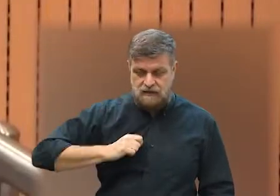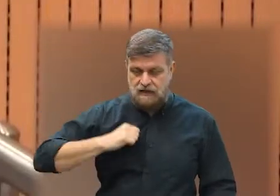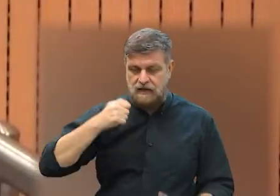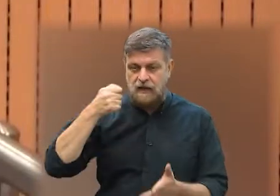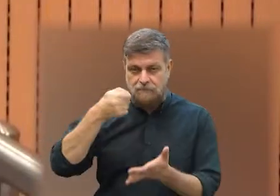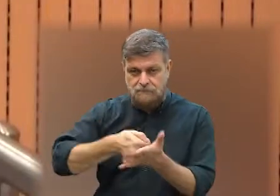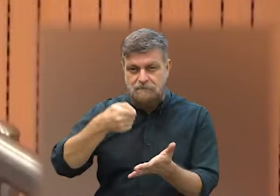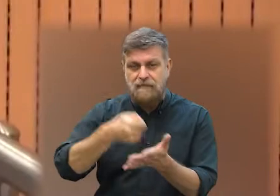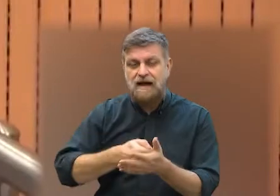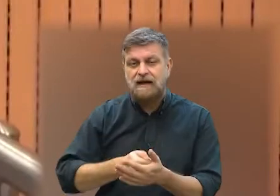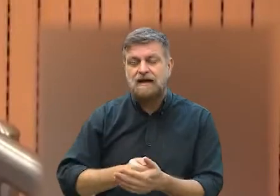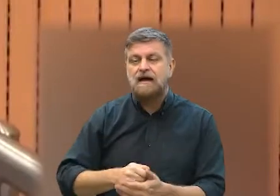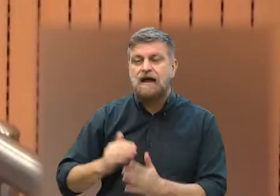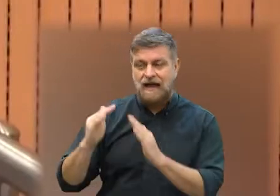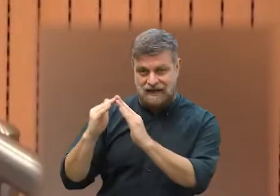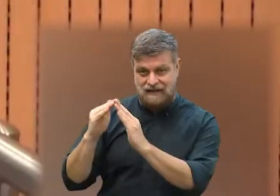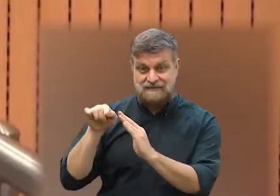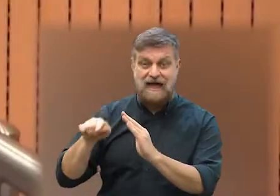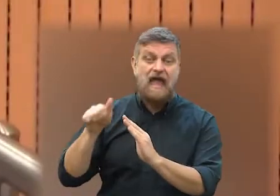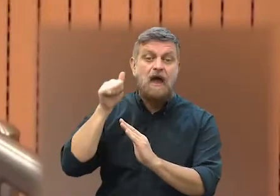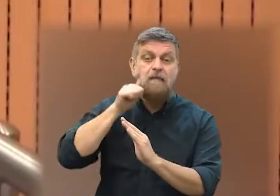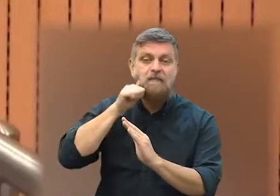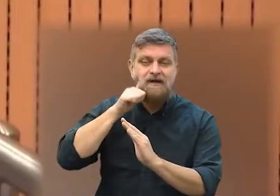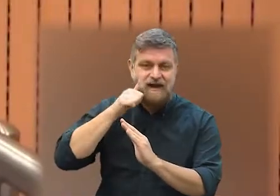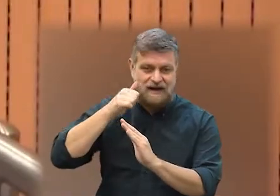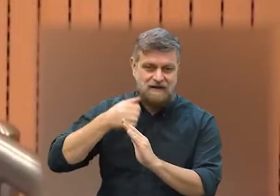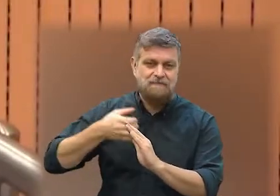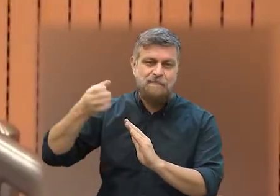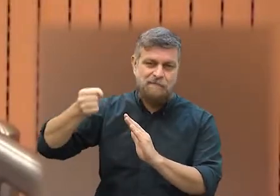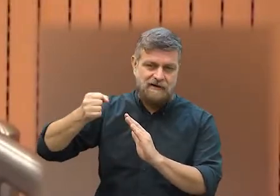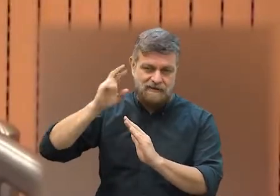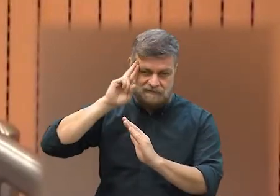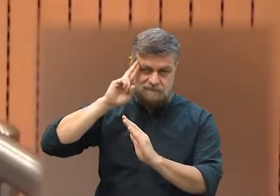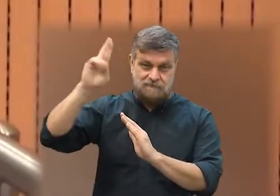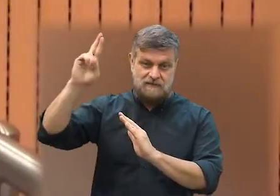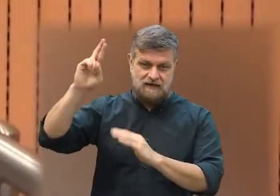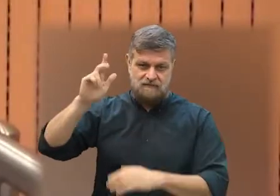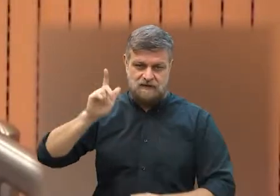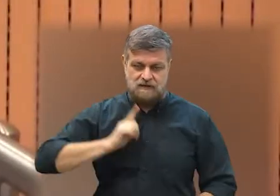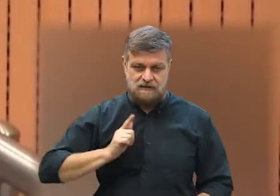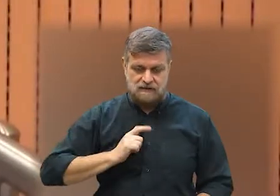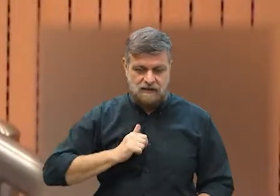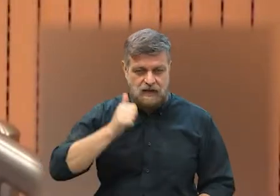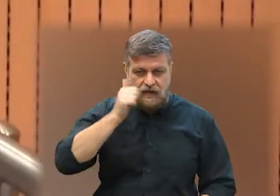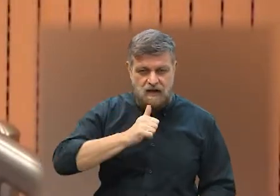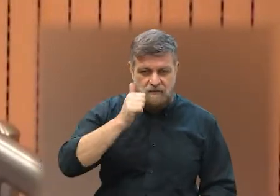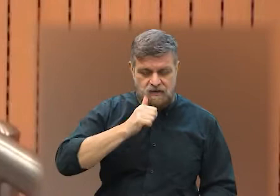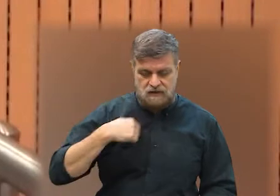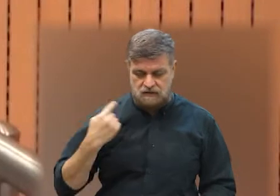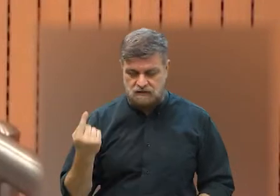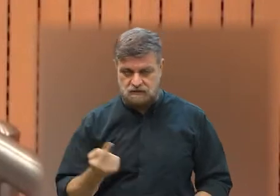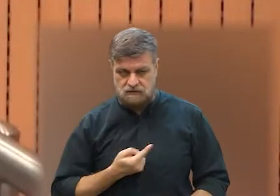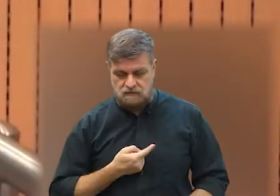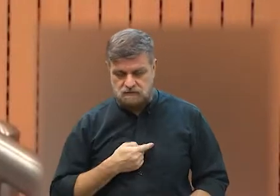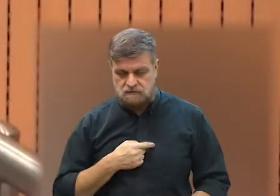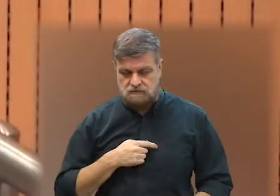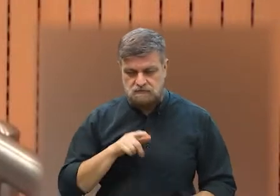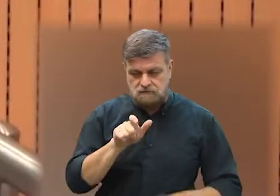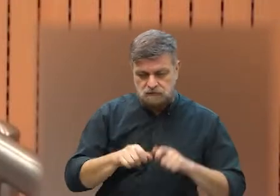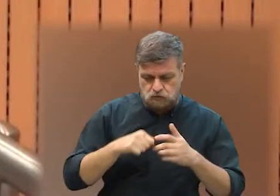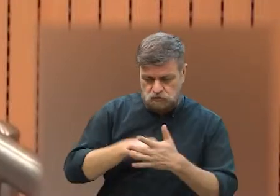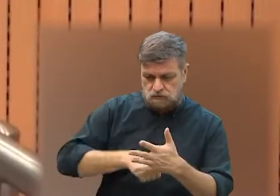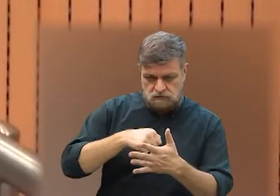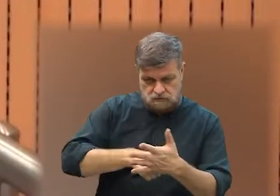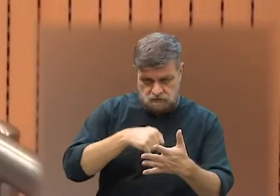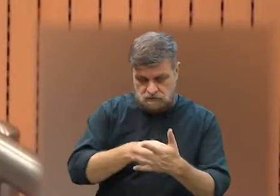a trabalhadora doméstica dentro da casa é a mulher branca. E ainda tem muitas mulheres que estão no nosso meio